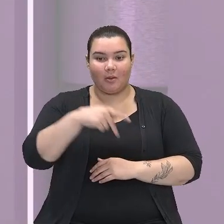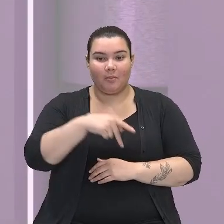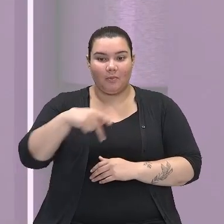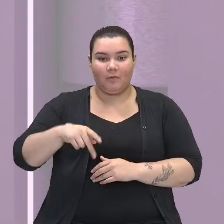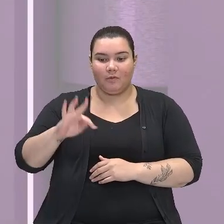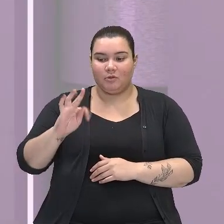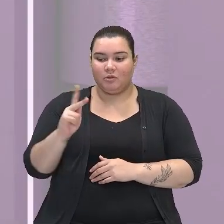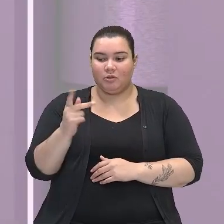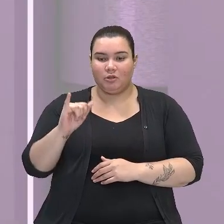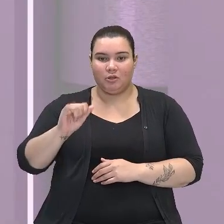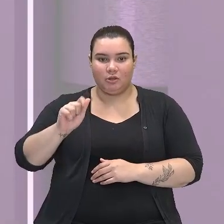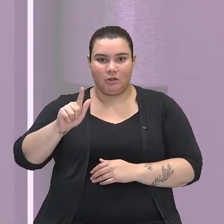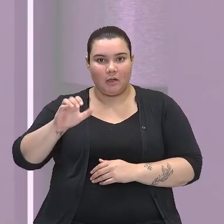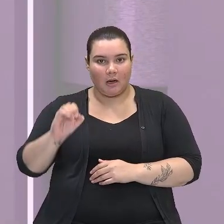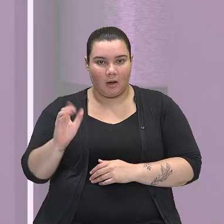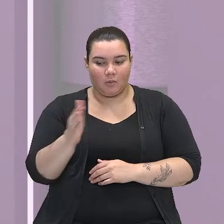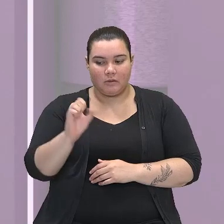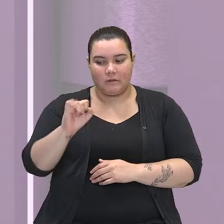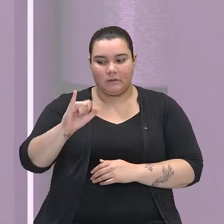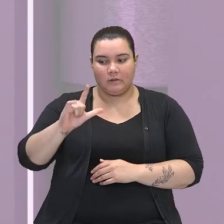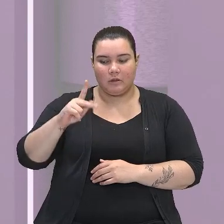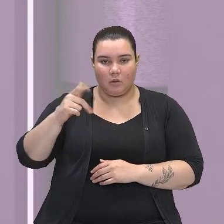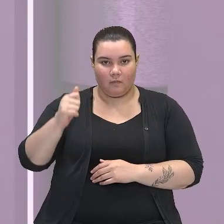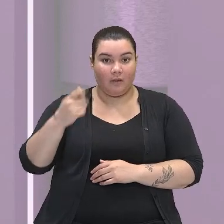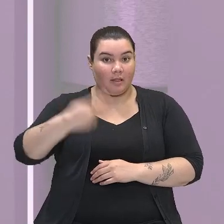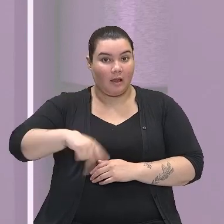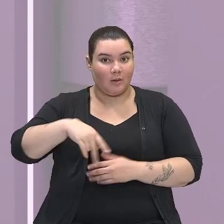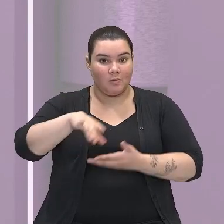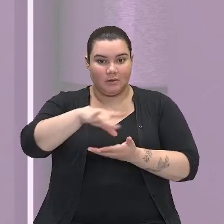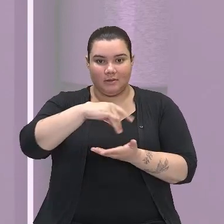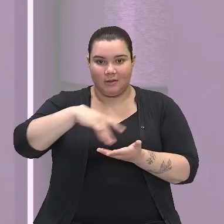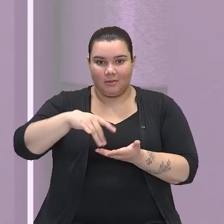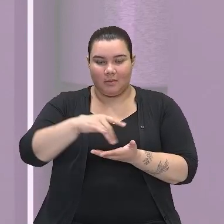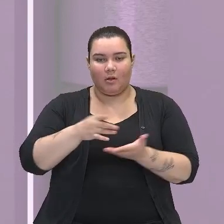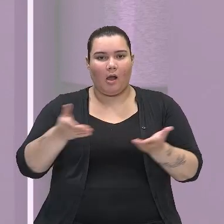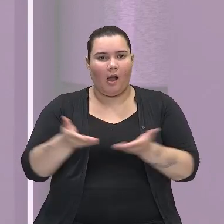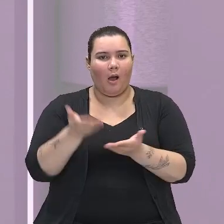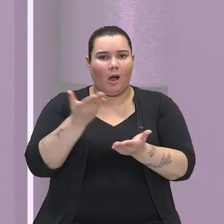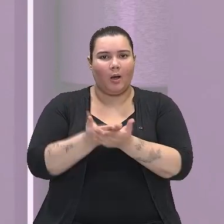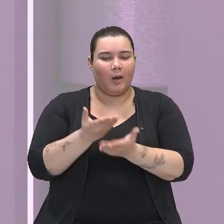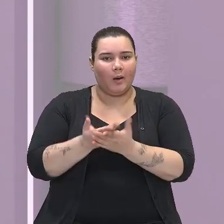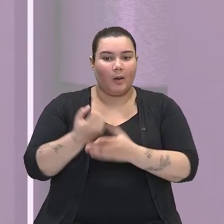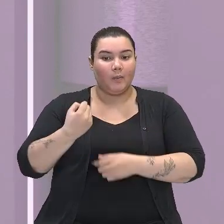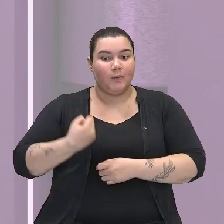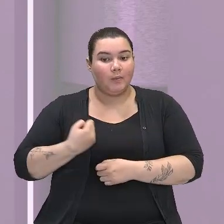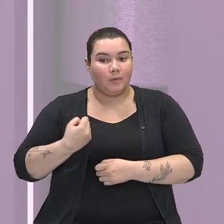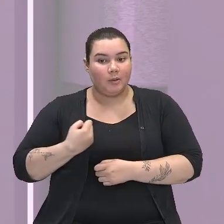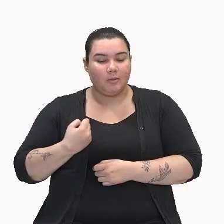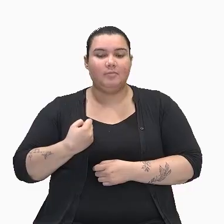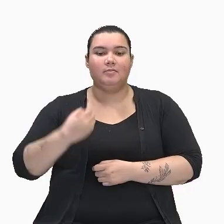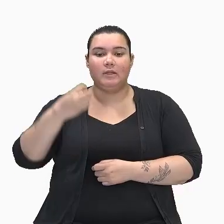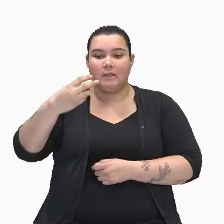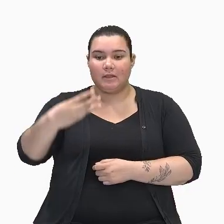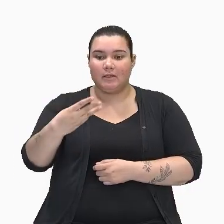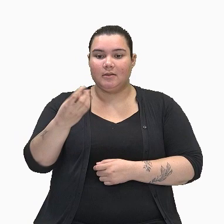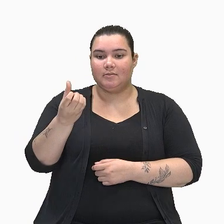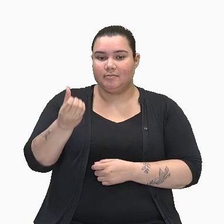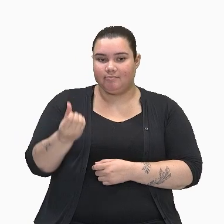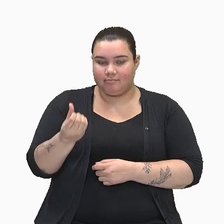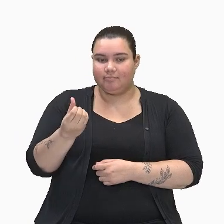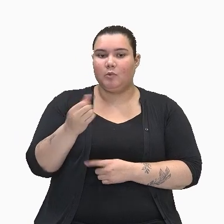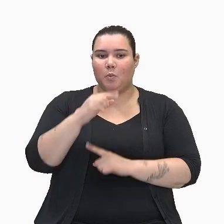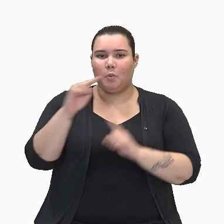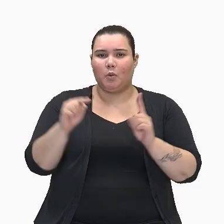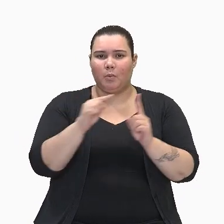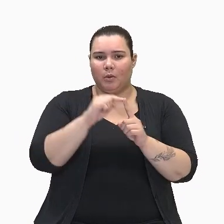Tiago Silva, professor de matemática aqui do Centro de Mídias, e esta é a nossa aula de número 36, que tem como